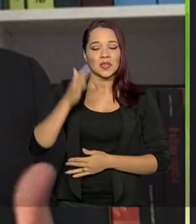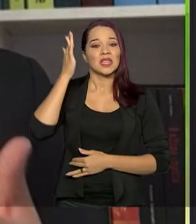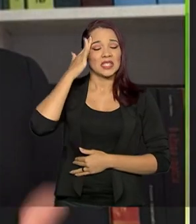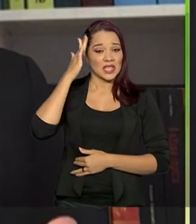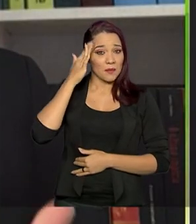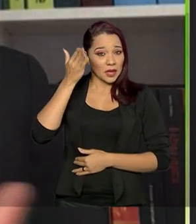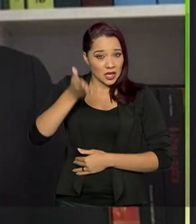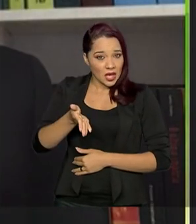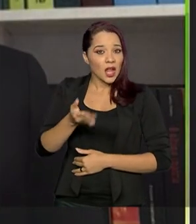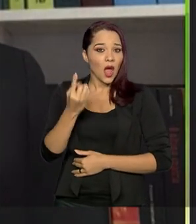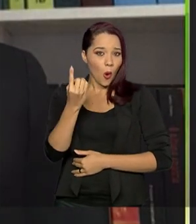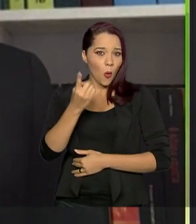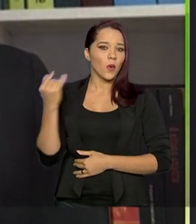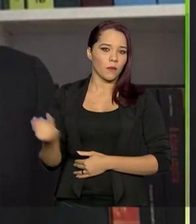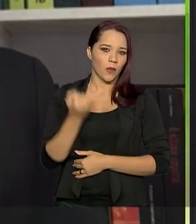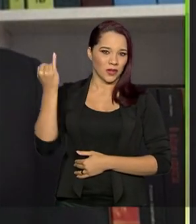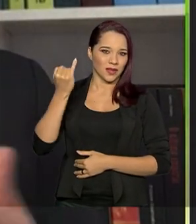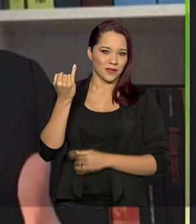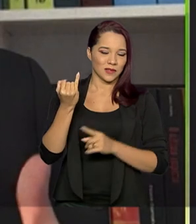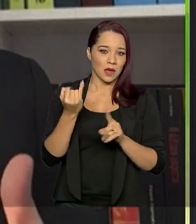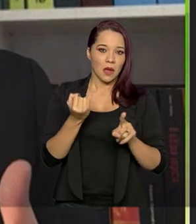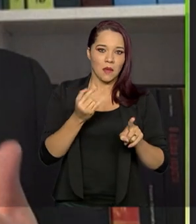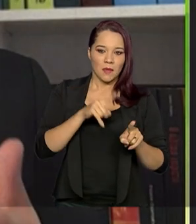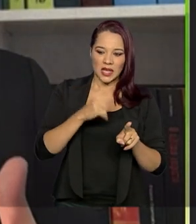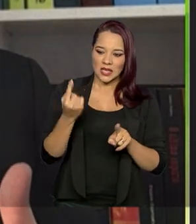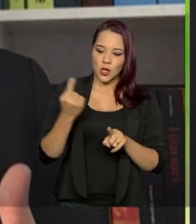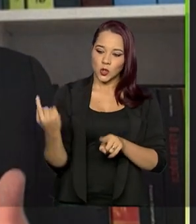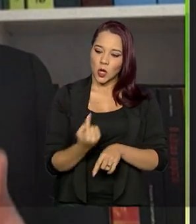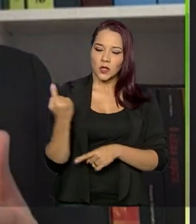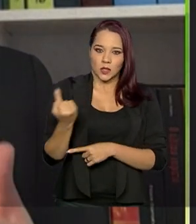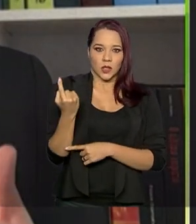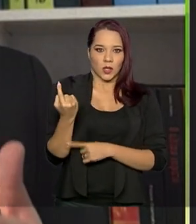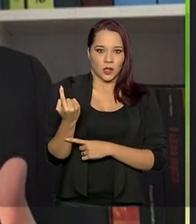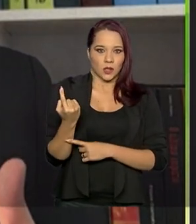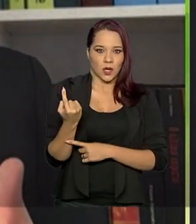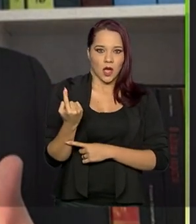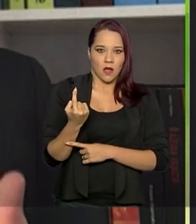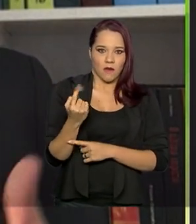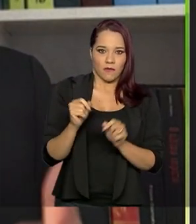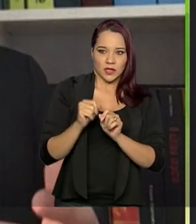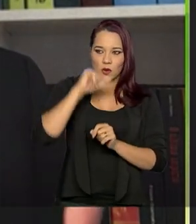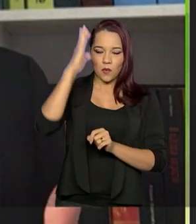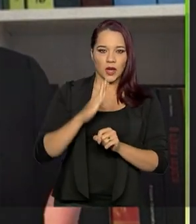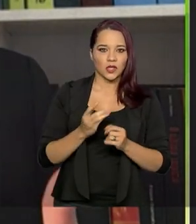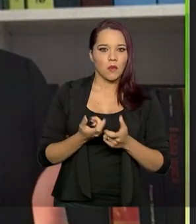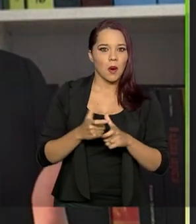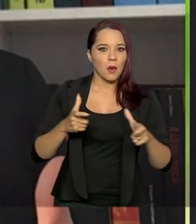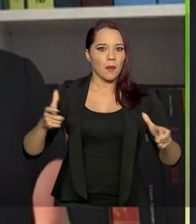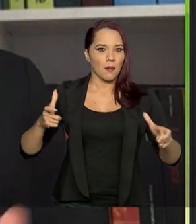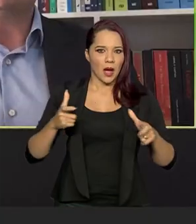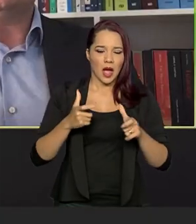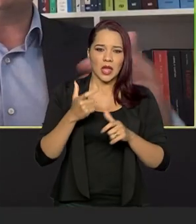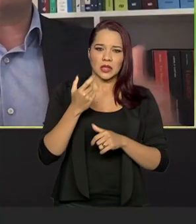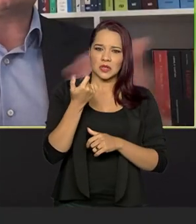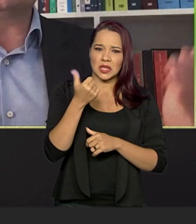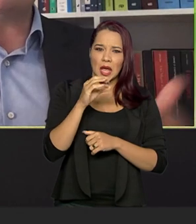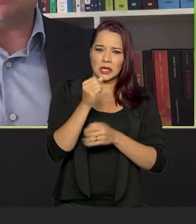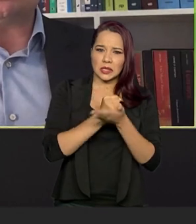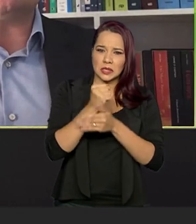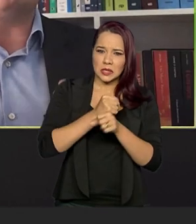que ela é um componente importante, mas ela não vai ter o condão por si só de fazer com que o Brasil cresça na próxima década